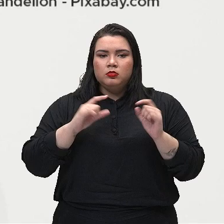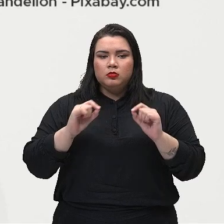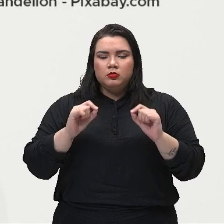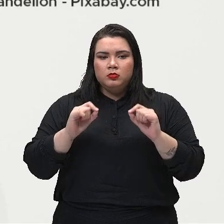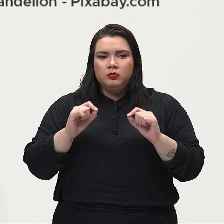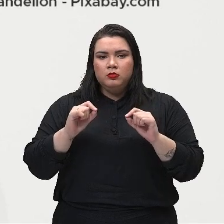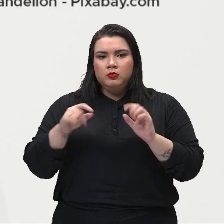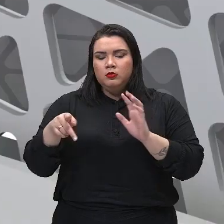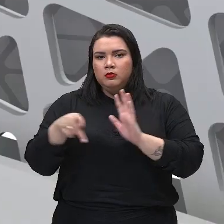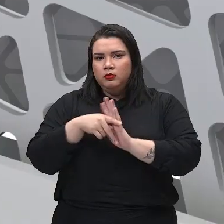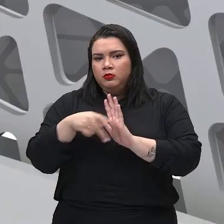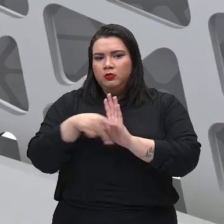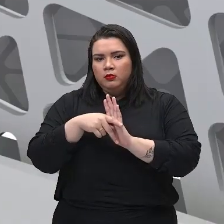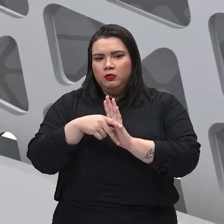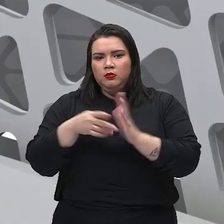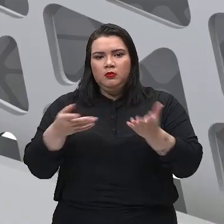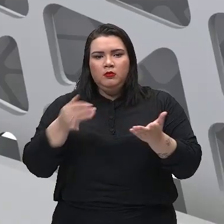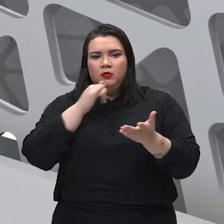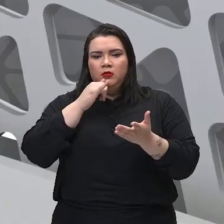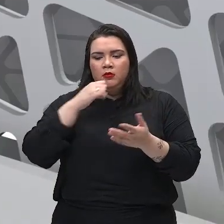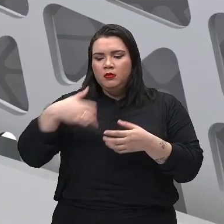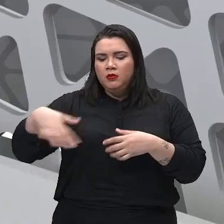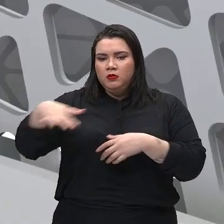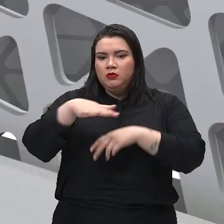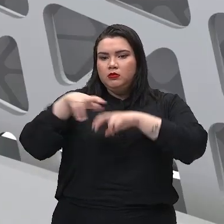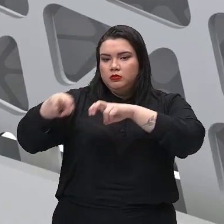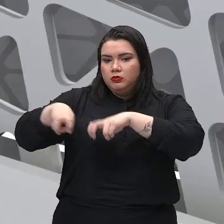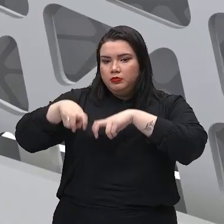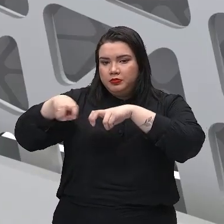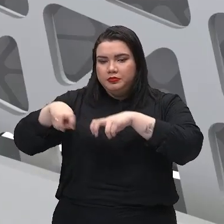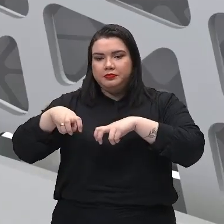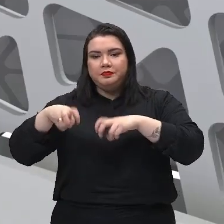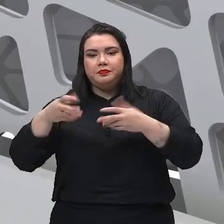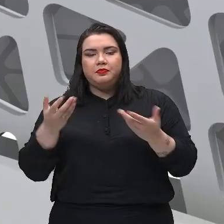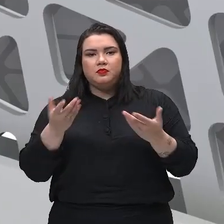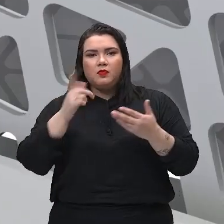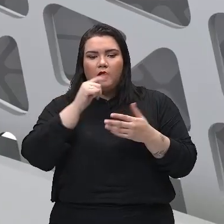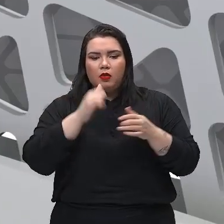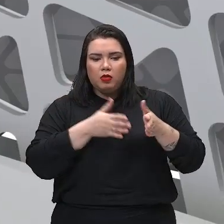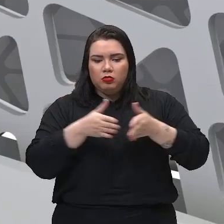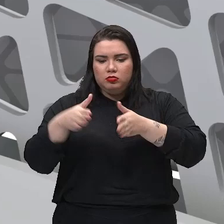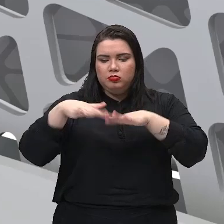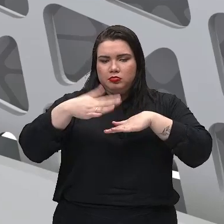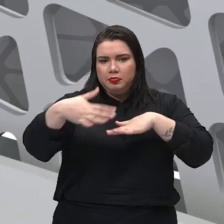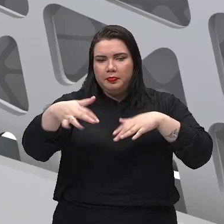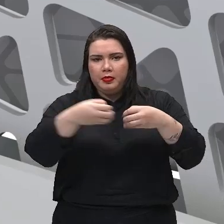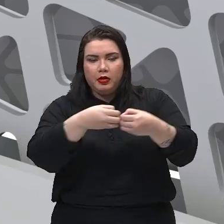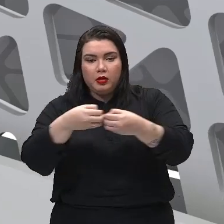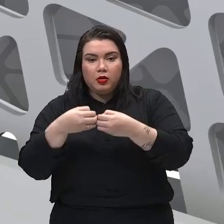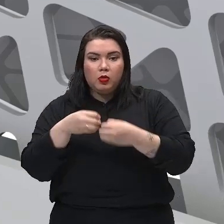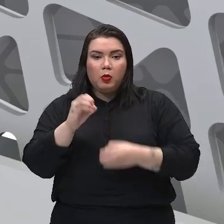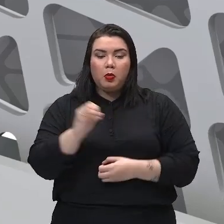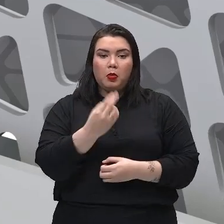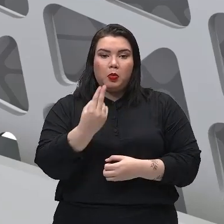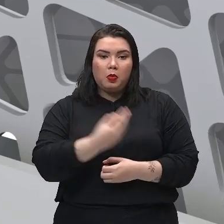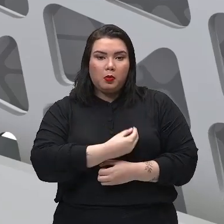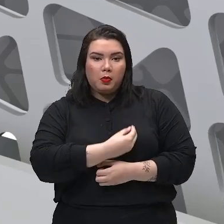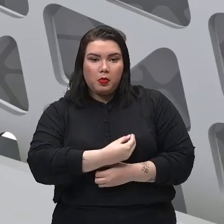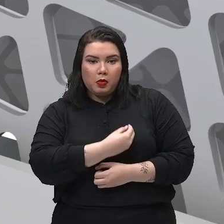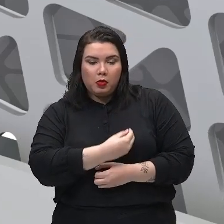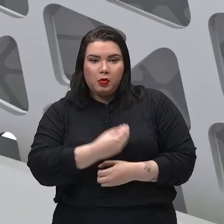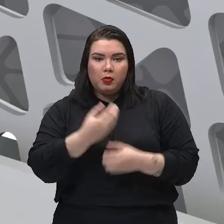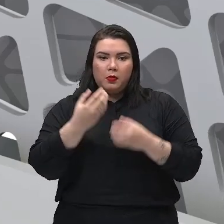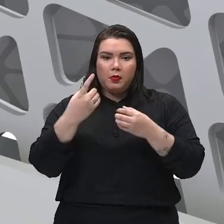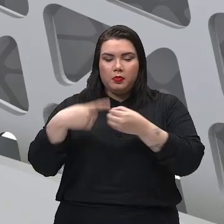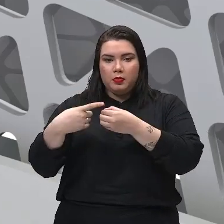da, digamos assim, lá da roça, lá da sua plantação, lá da beira do rio, né? Ou se você mora aí em sede dos